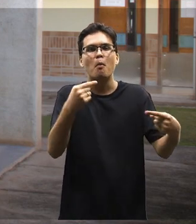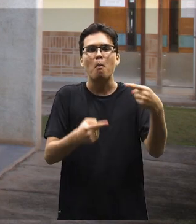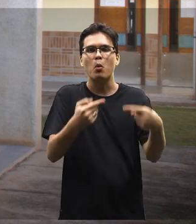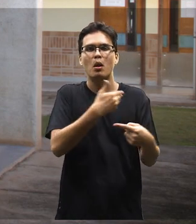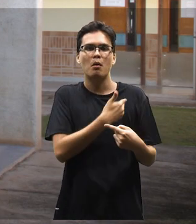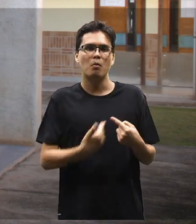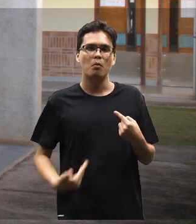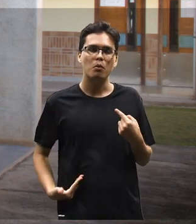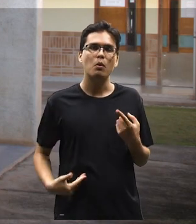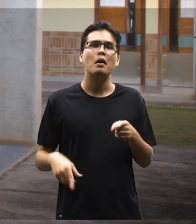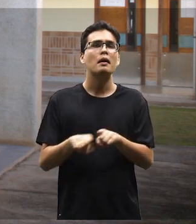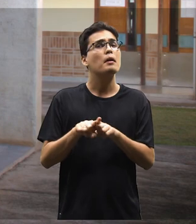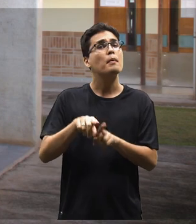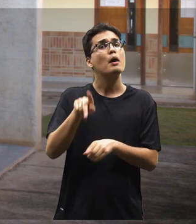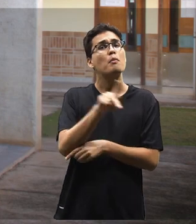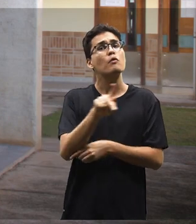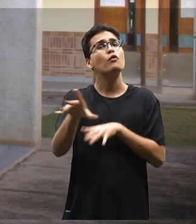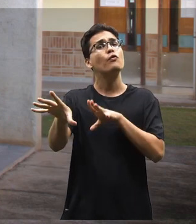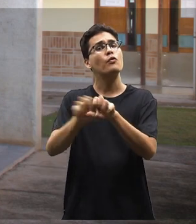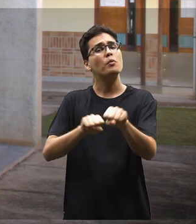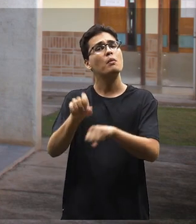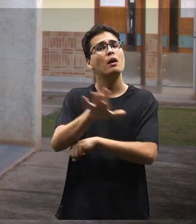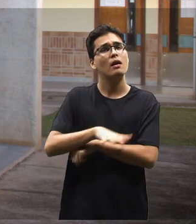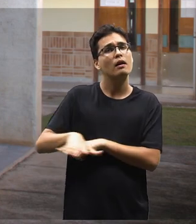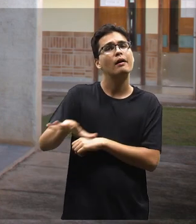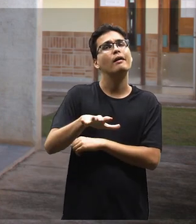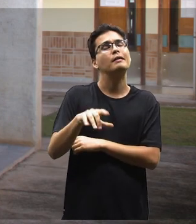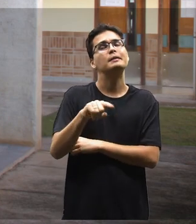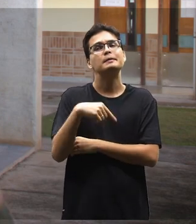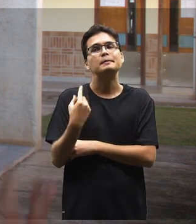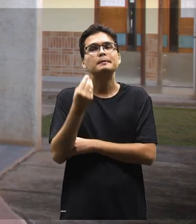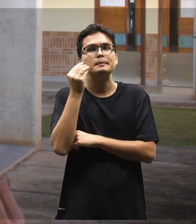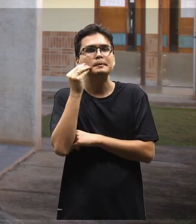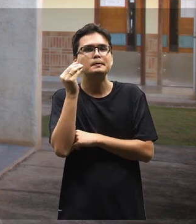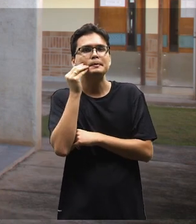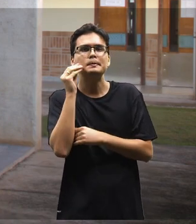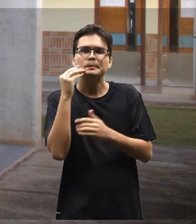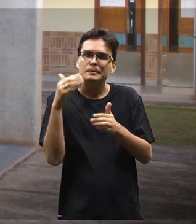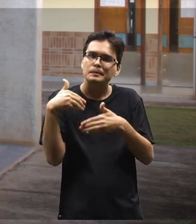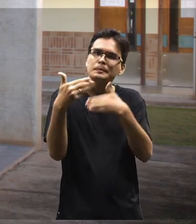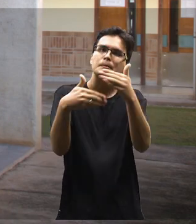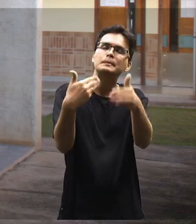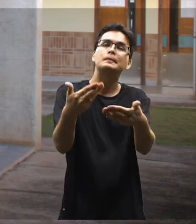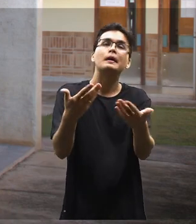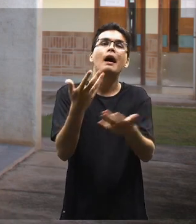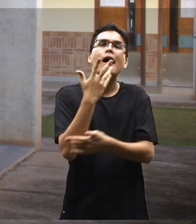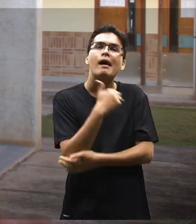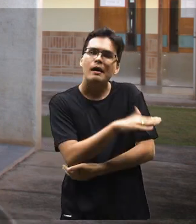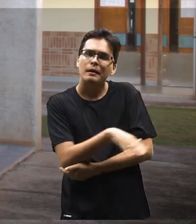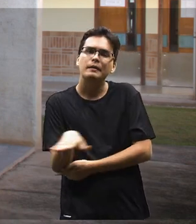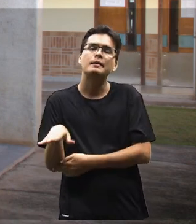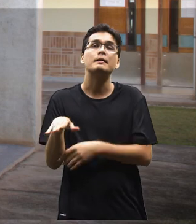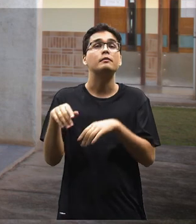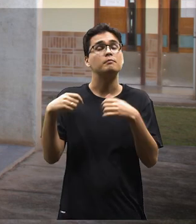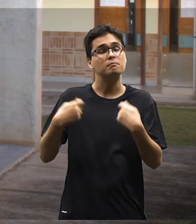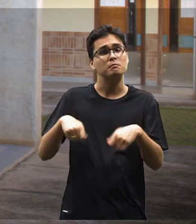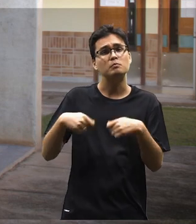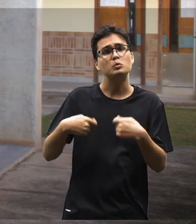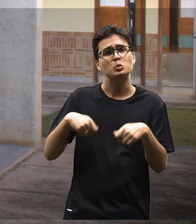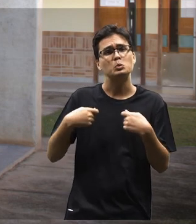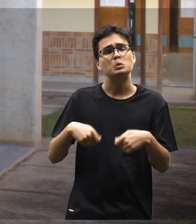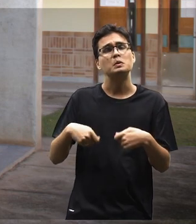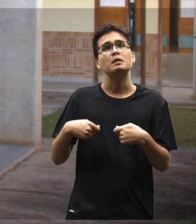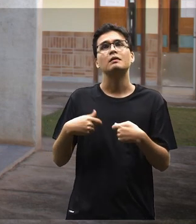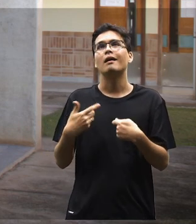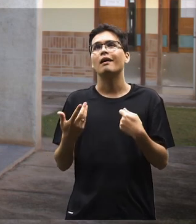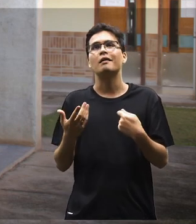de políticas públicas e de professores formados na área, que é uma coisa que a gente está tentando desconstruir ainda, que as crianças pequenas também,